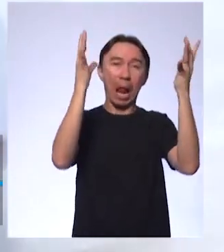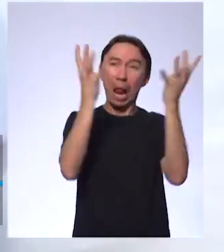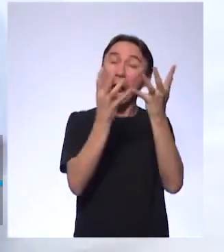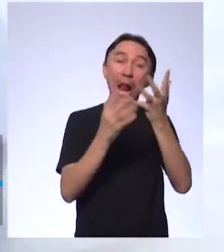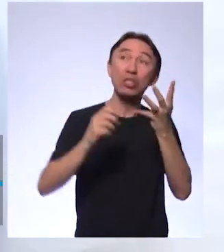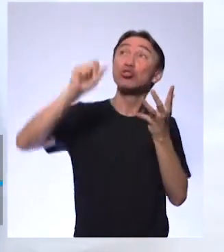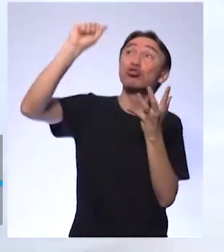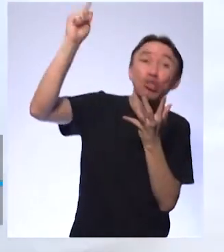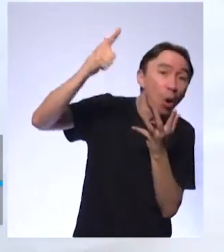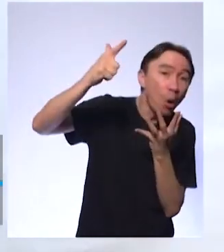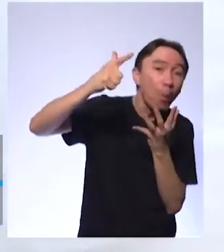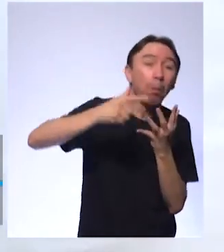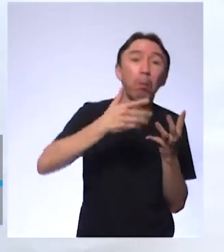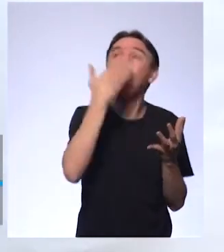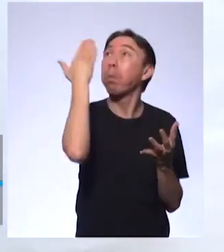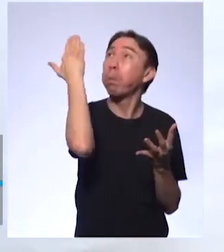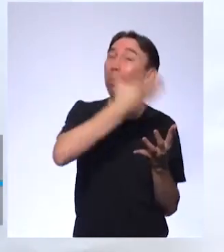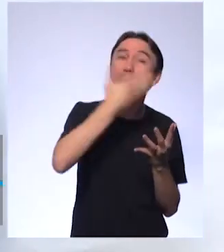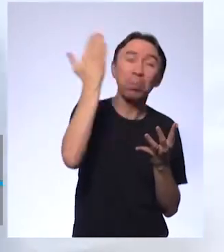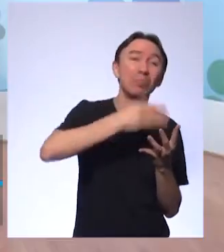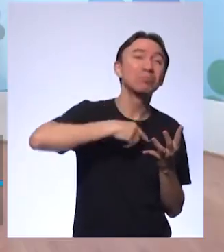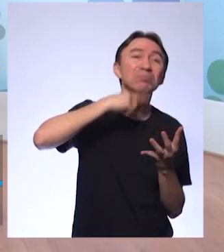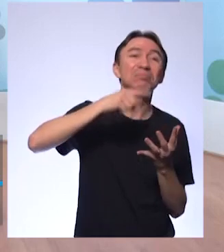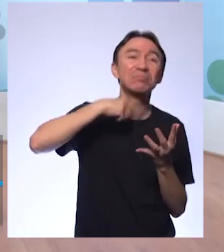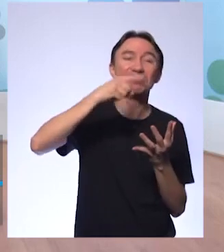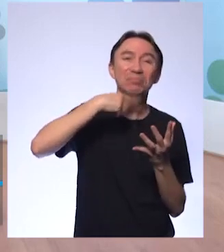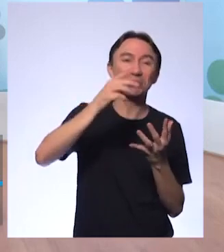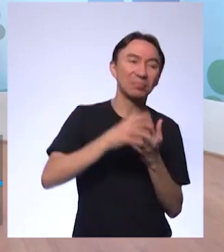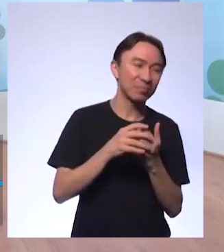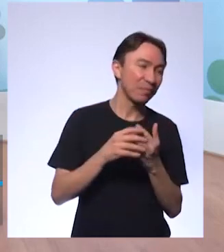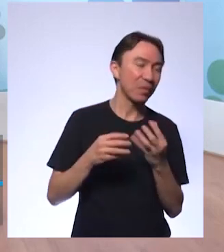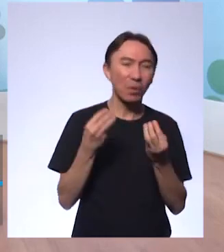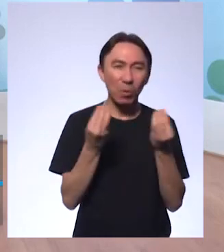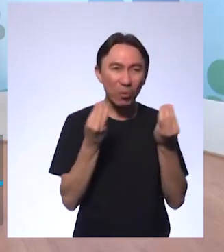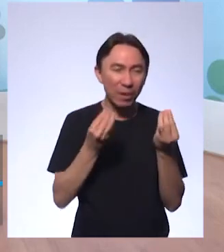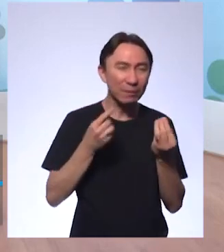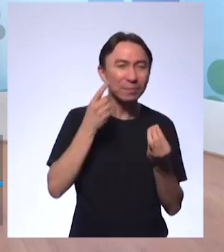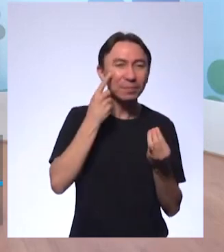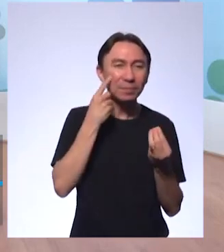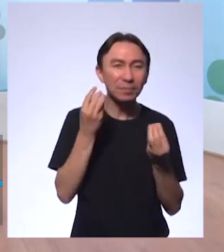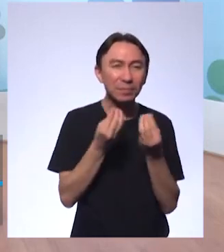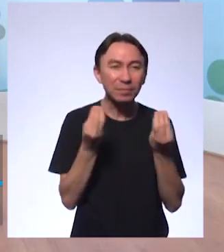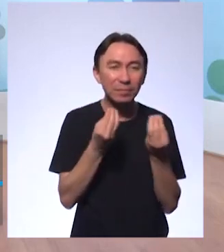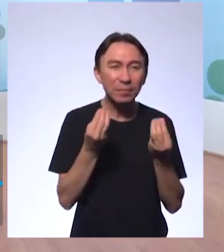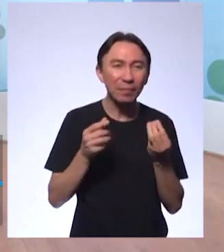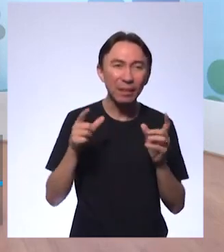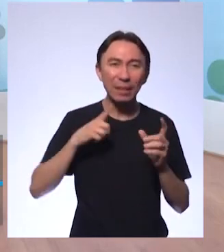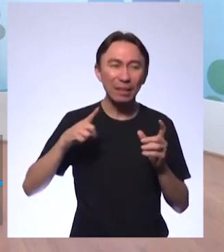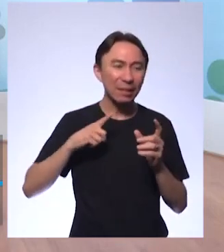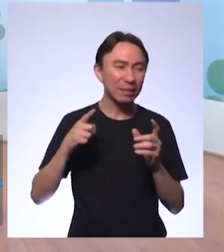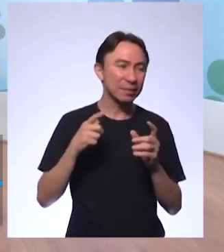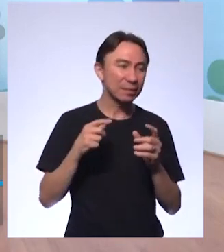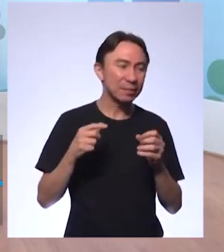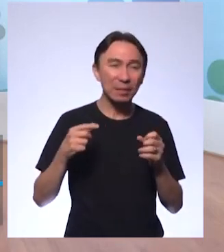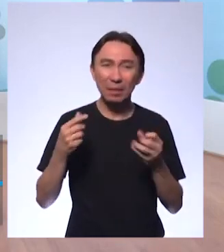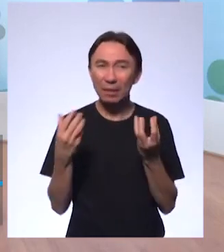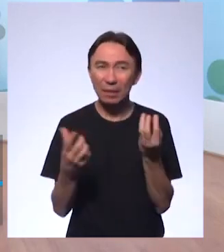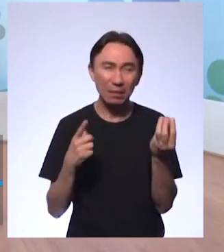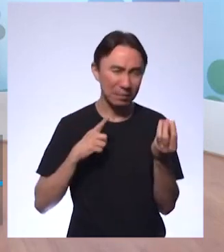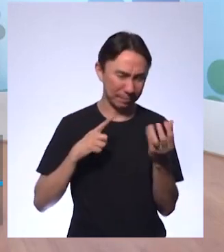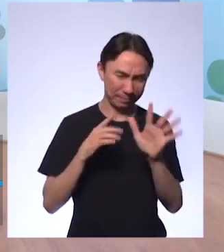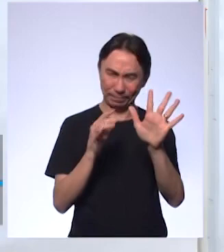historinha para vocês, que o professor Magno vai me corrigir se eu estiver errado, porque ele é o físico aqui da dupla, eu sou biólogo. Você sabia